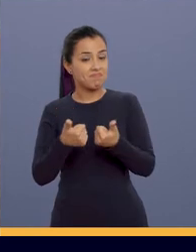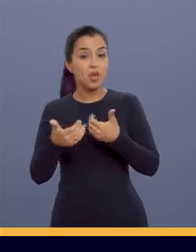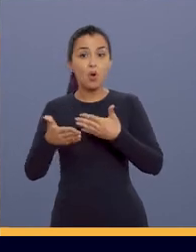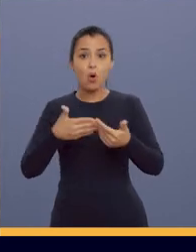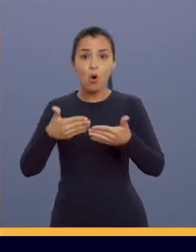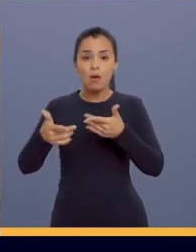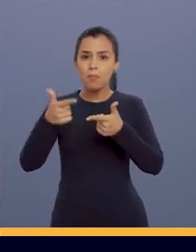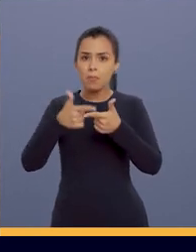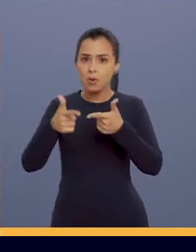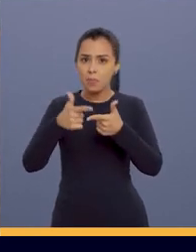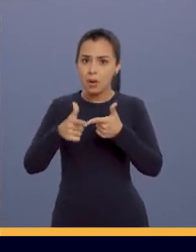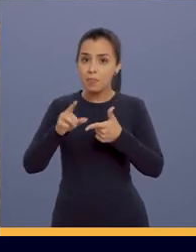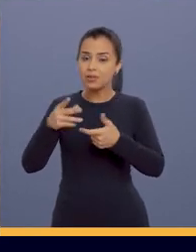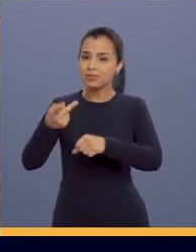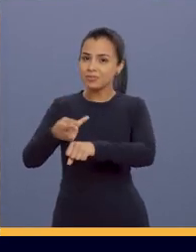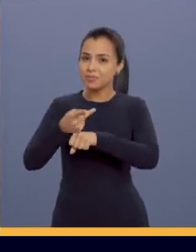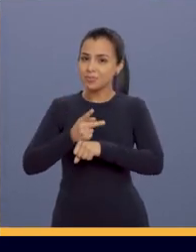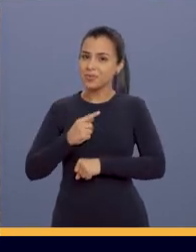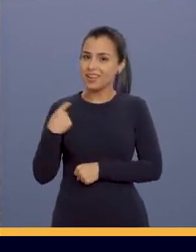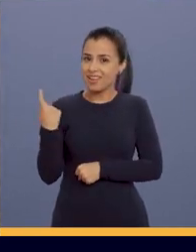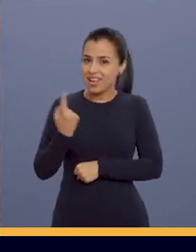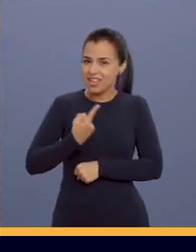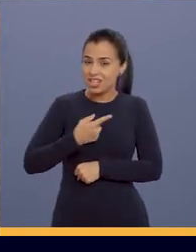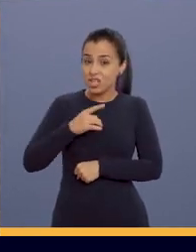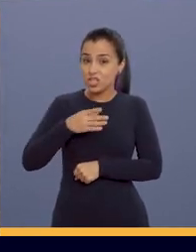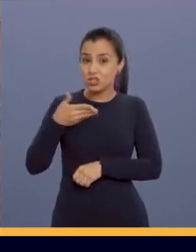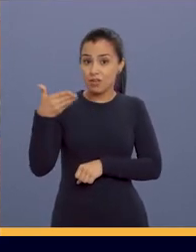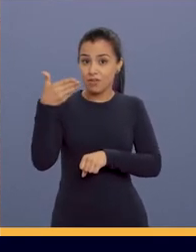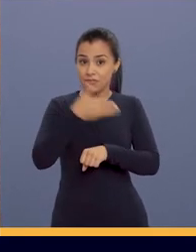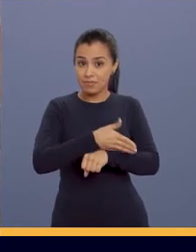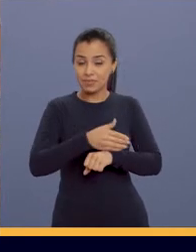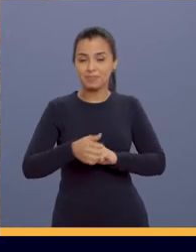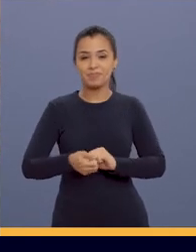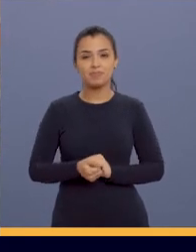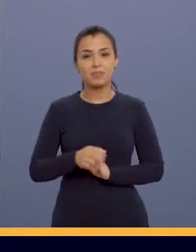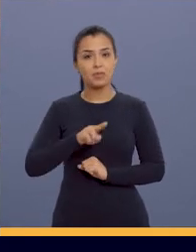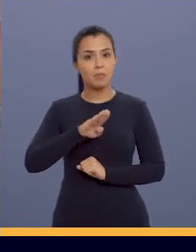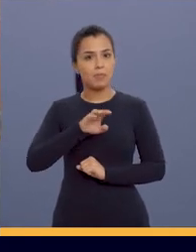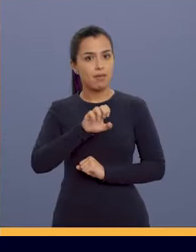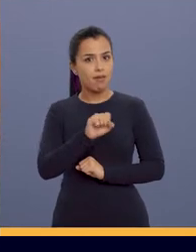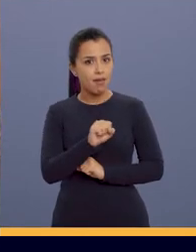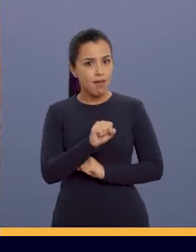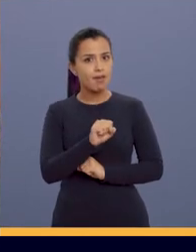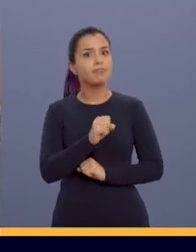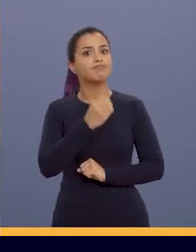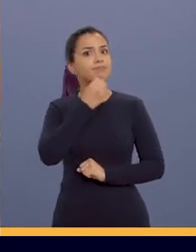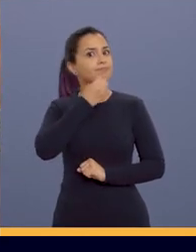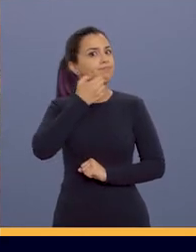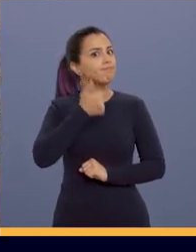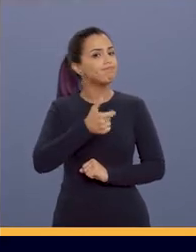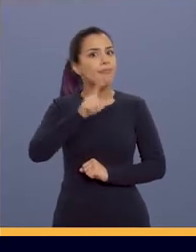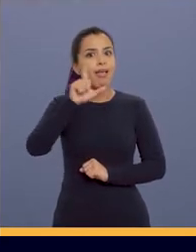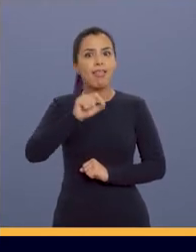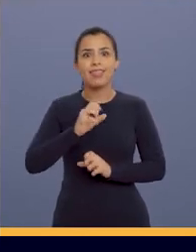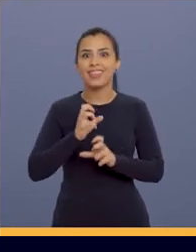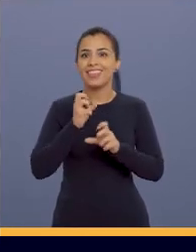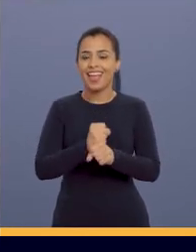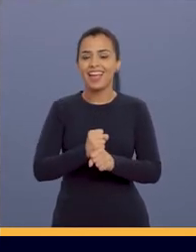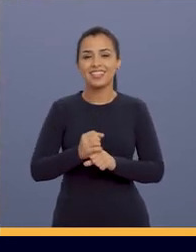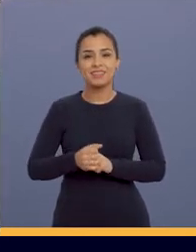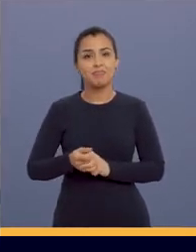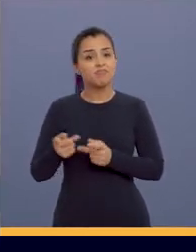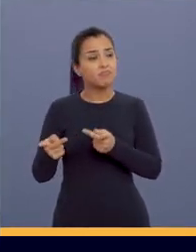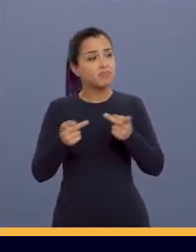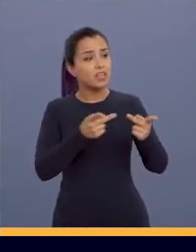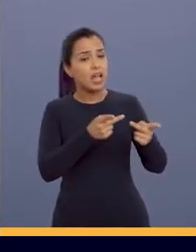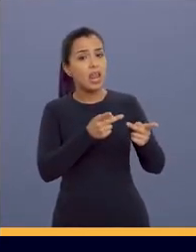queixo de saúde, a gente está à disposição, só comparecer na unidade. A UBS, para a gente, está sendo 10. A gente só vai lá mesmo